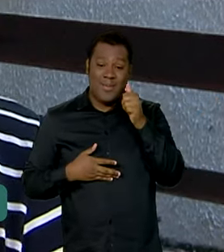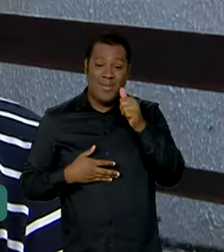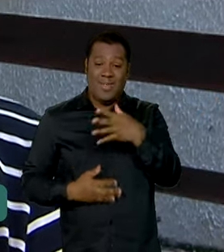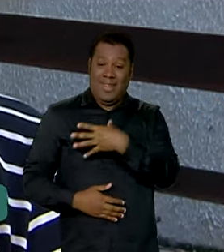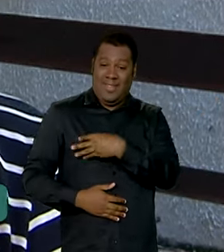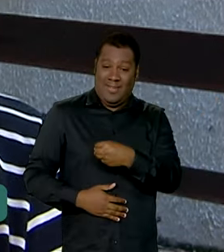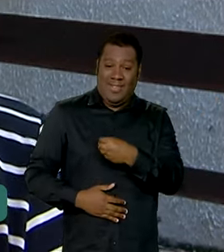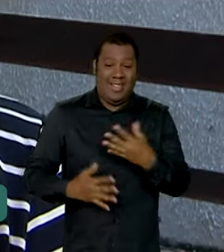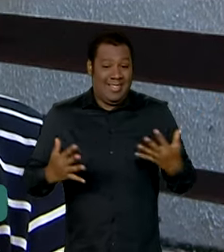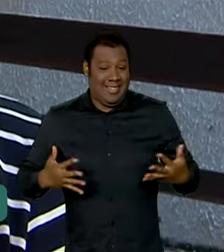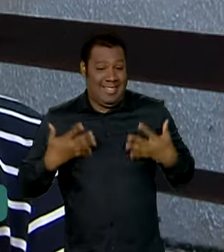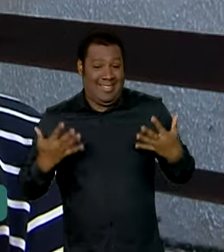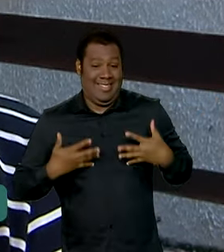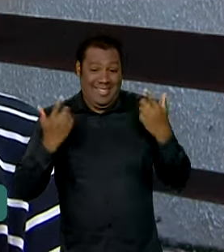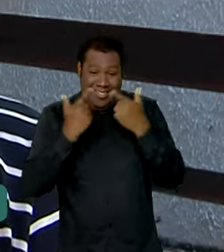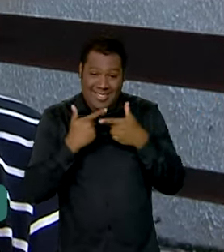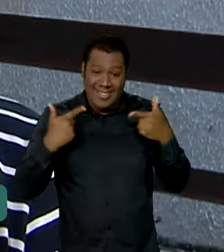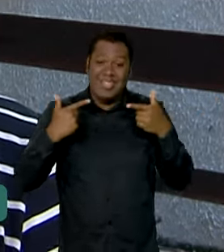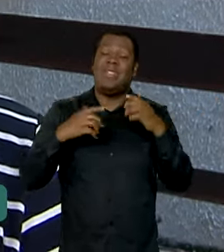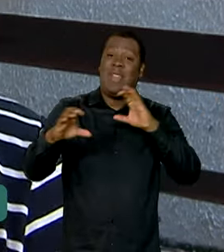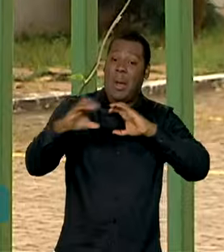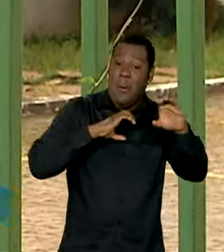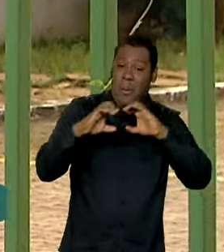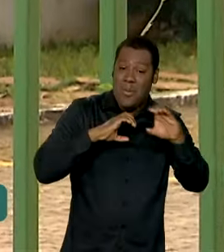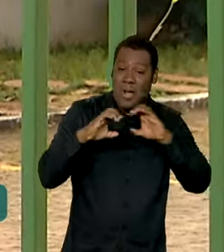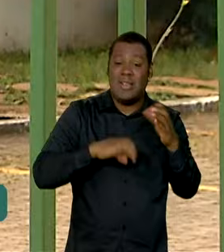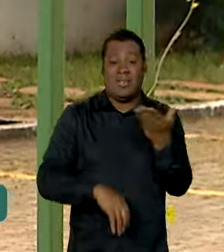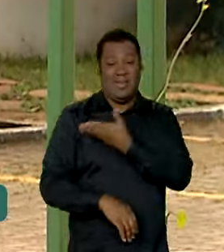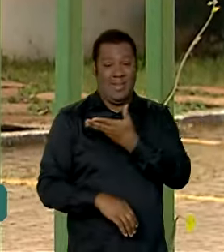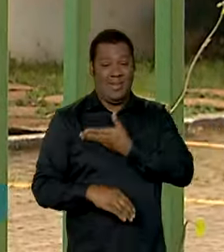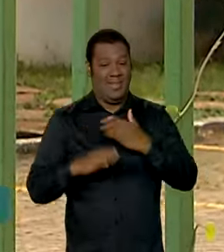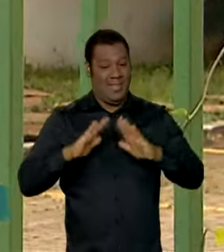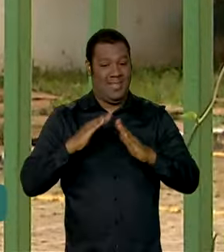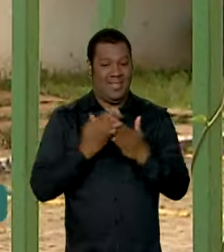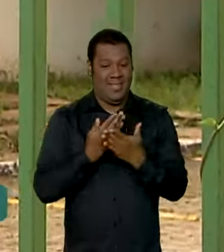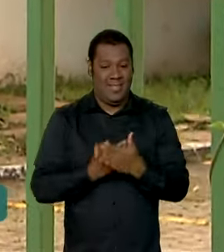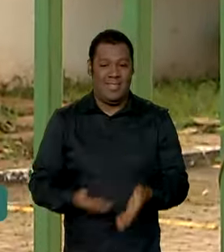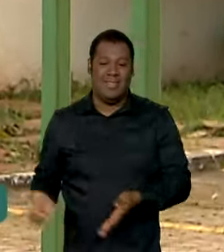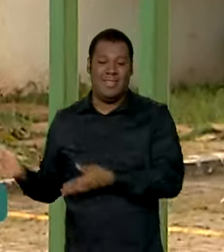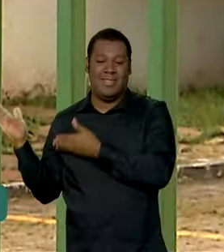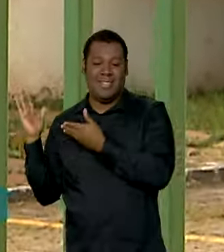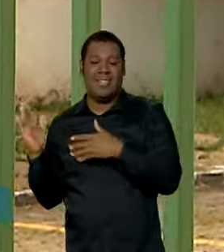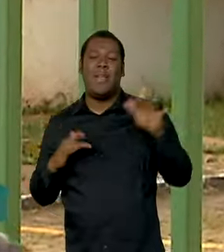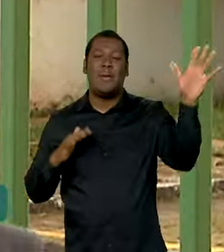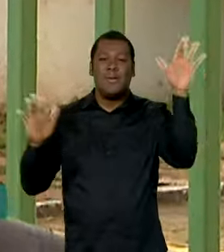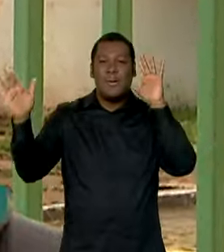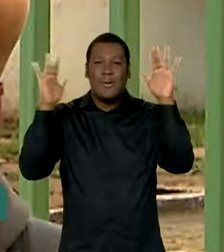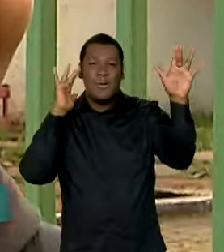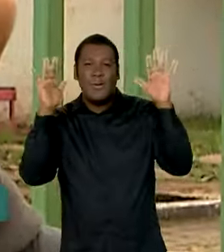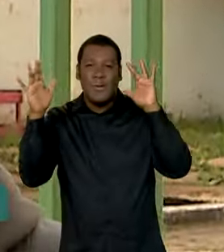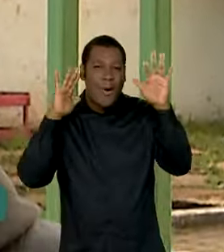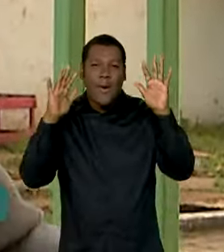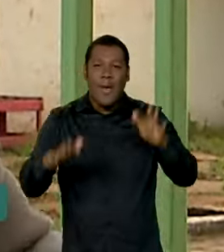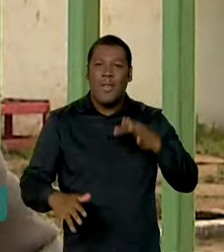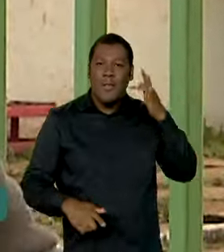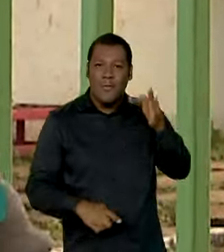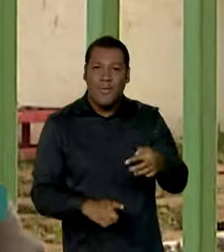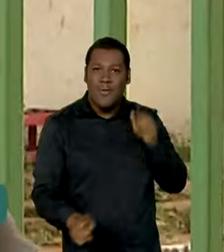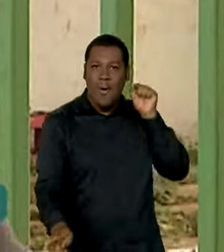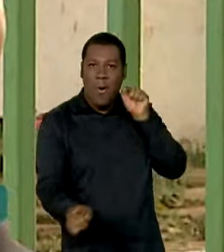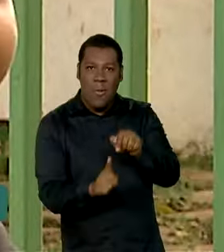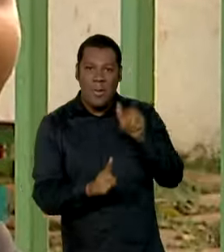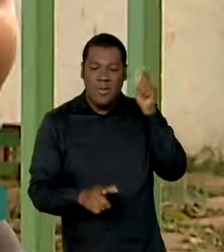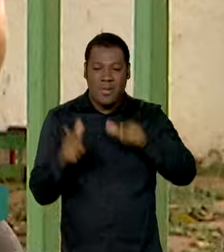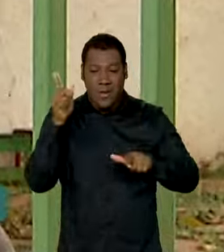colegas, né? É mais comunicativo. E a Ana Luíza já sonha alto como toda criança deve